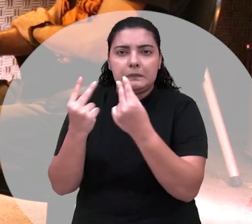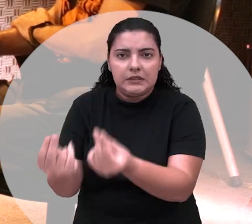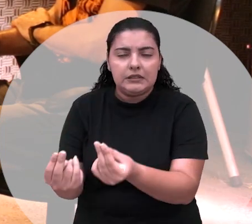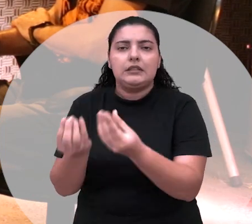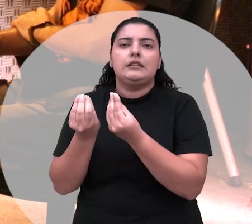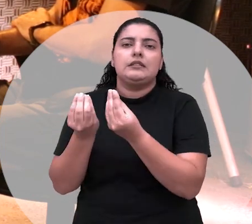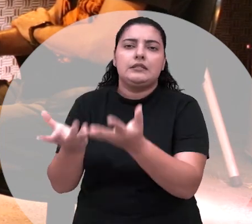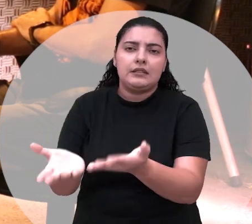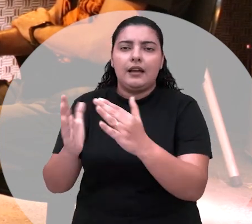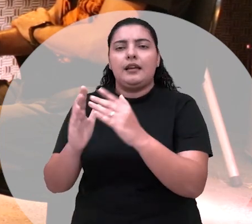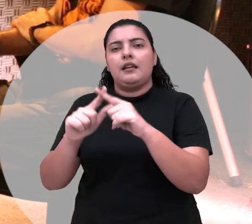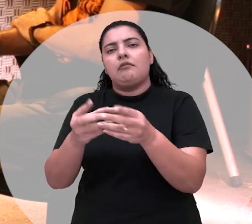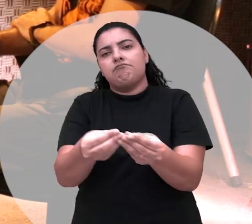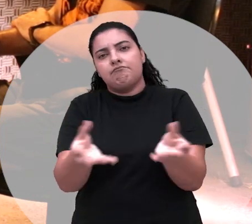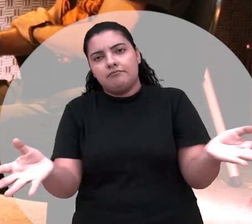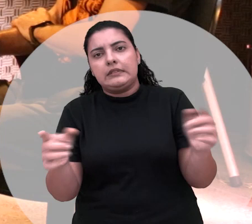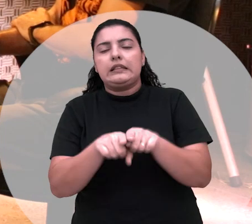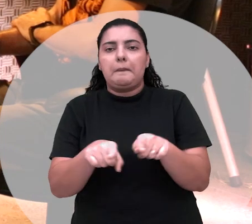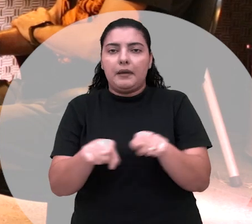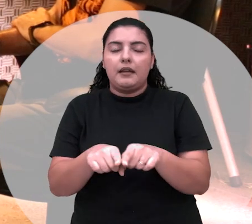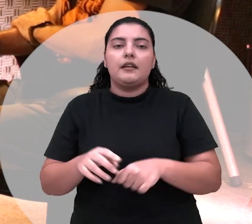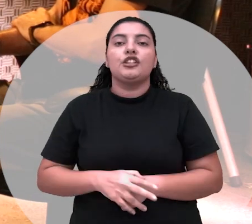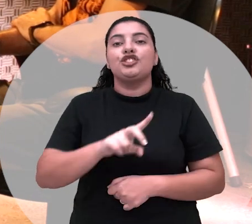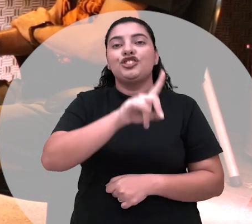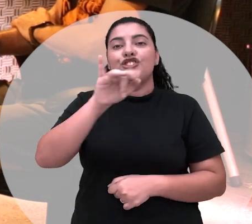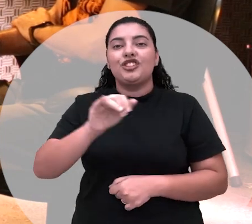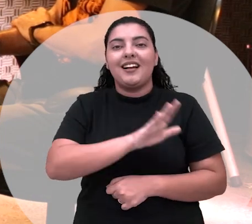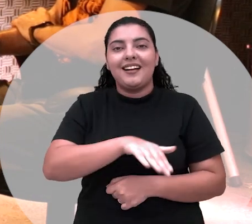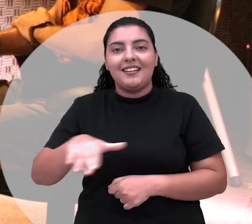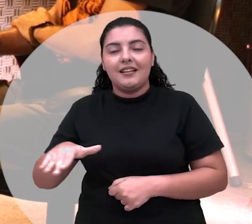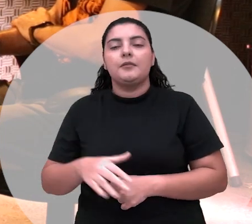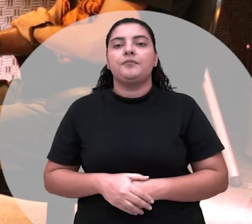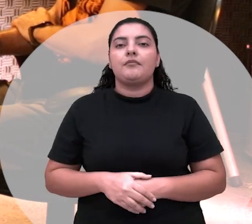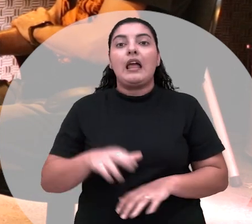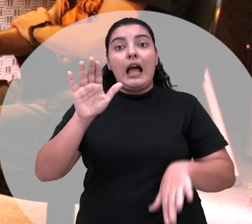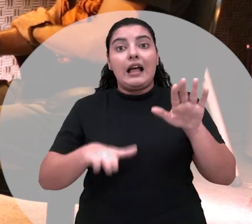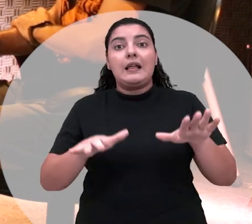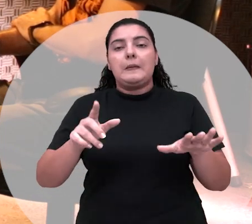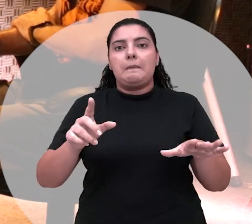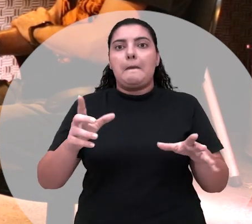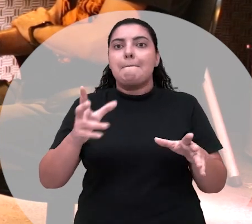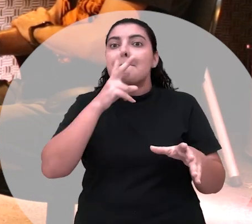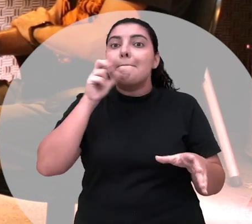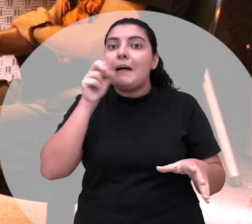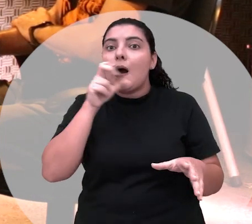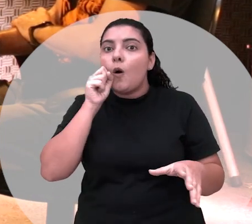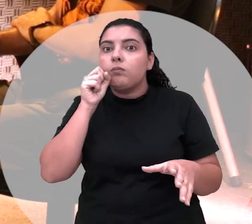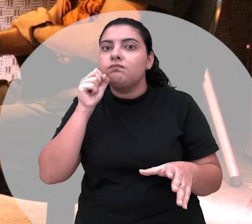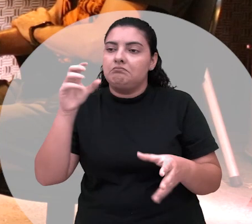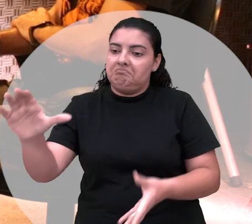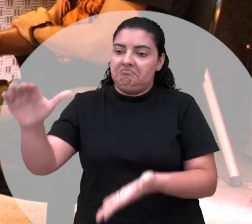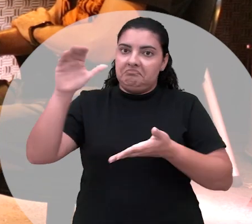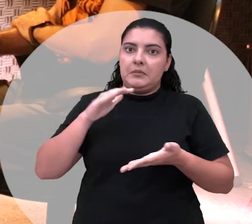eu mando pra igreja dele pra poder distribuir também dia das crianças e às vezes ele manda pão pra mim quando ele ganha muito pão ele traz pão pra minha casa